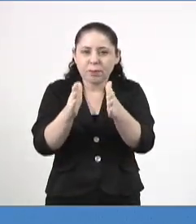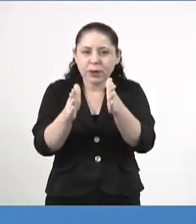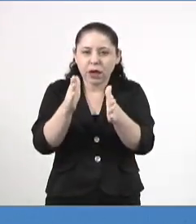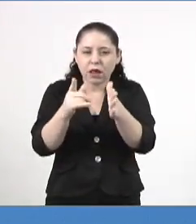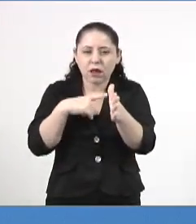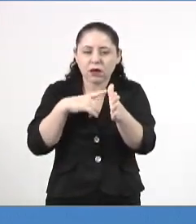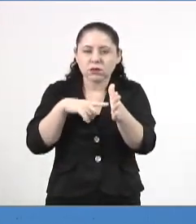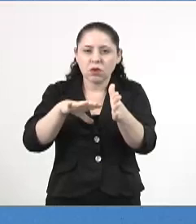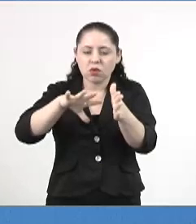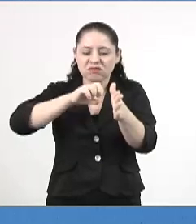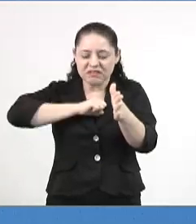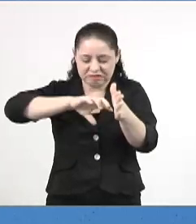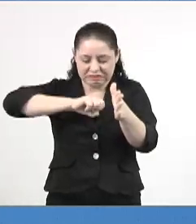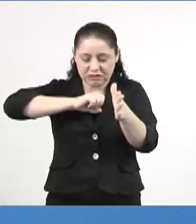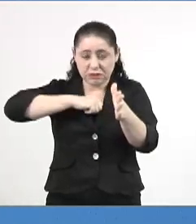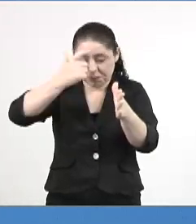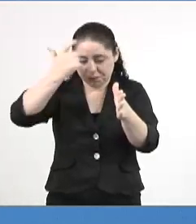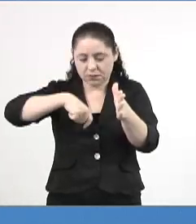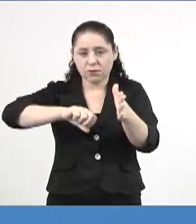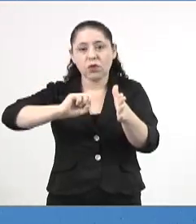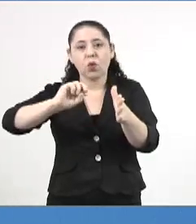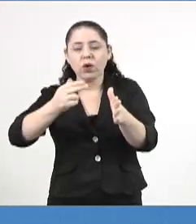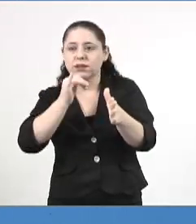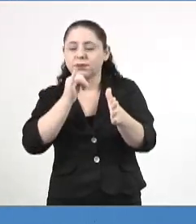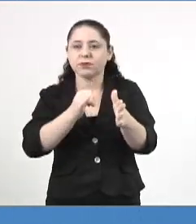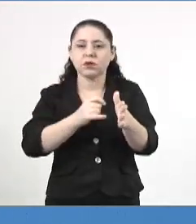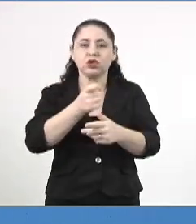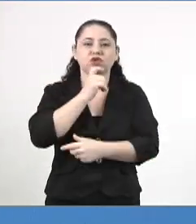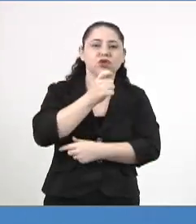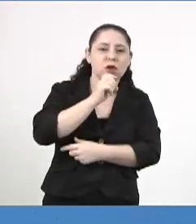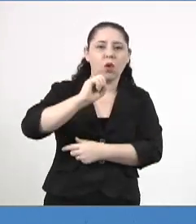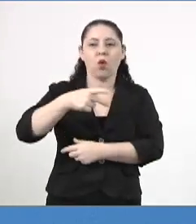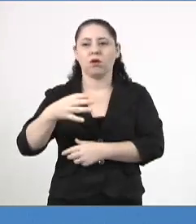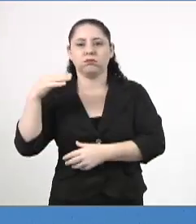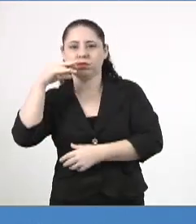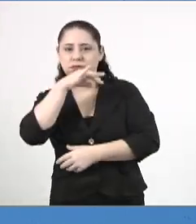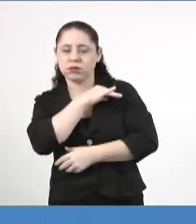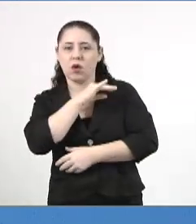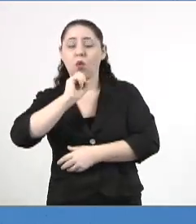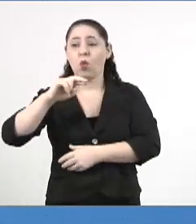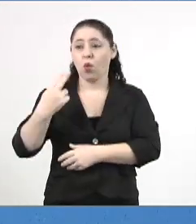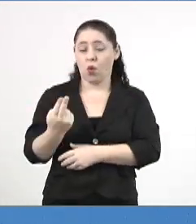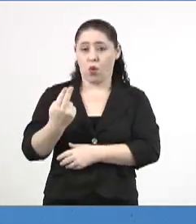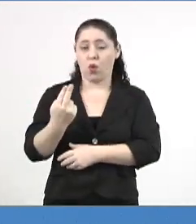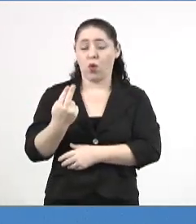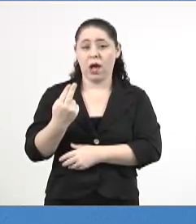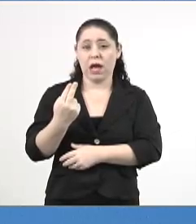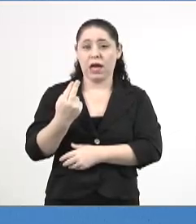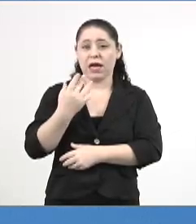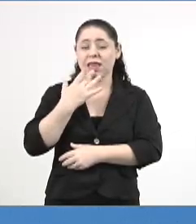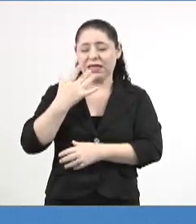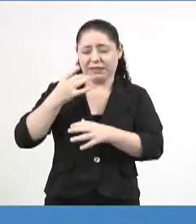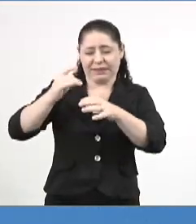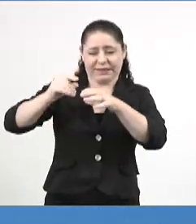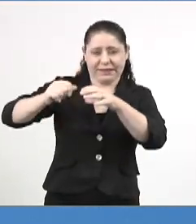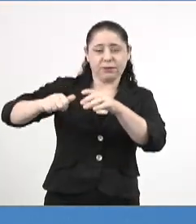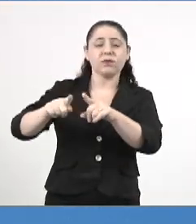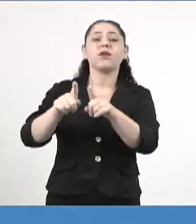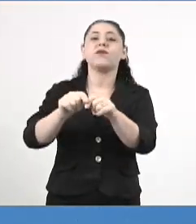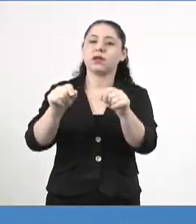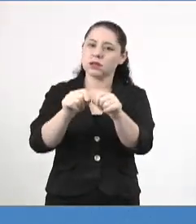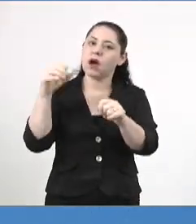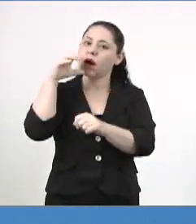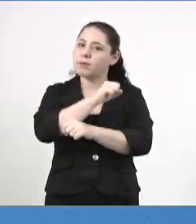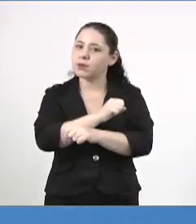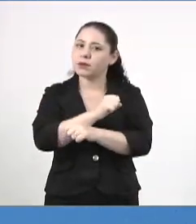mas o aquecimento, resfriamento ou contato com algum alimento de pH ácido acelera a liberação deste